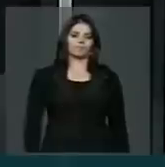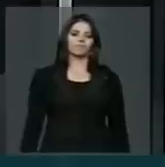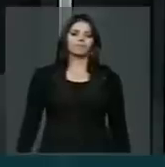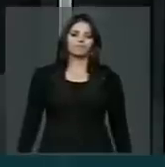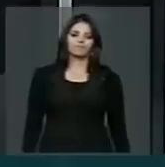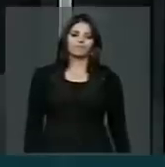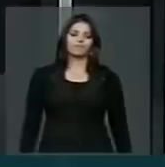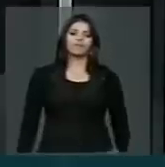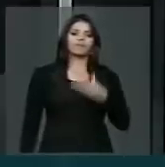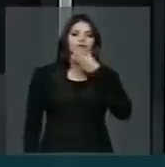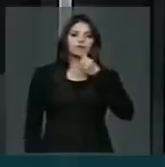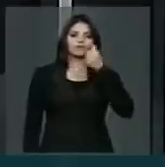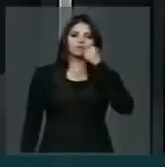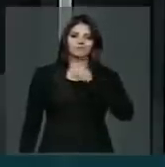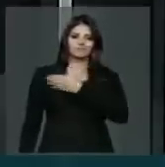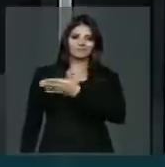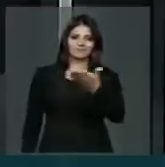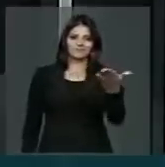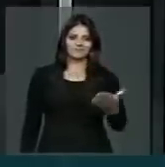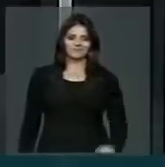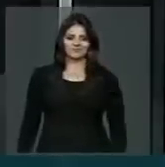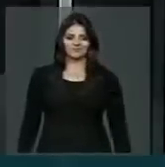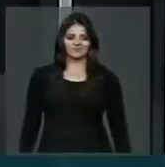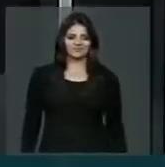Senhoras e senhores,